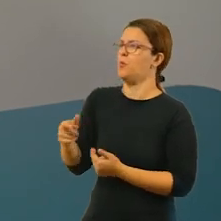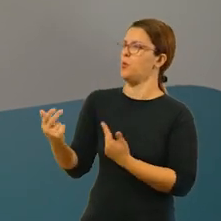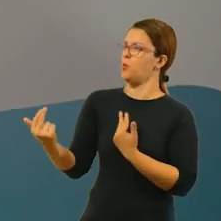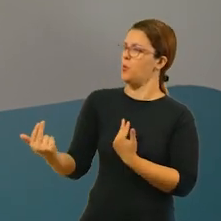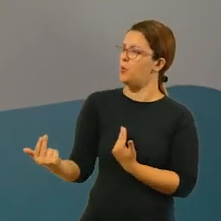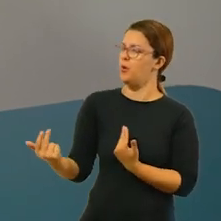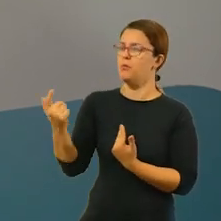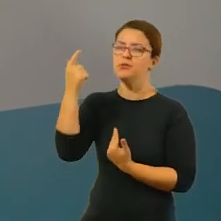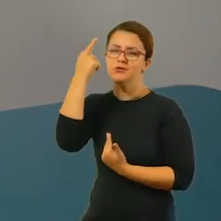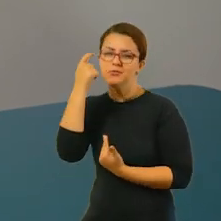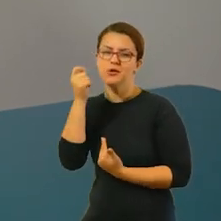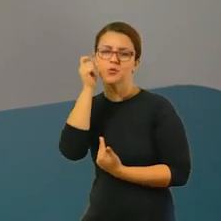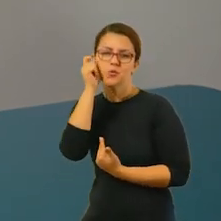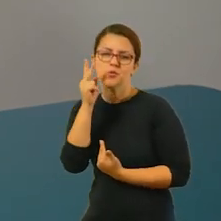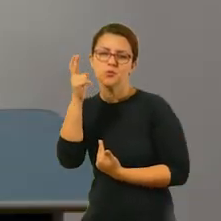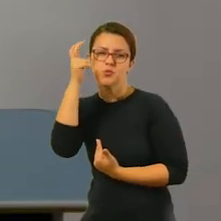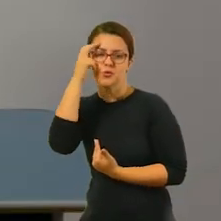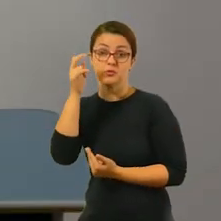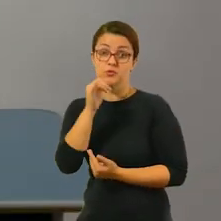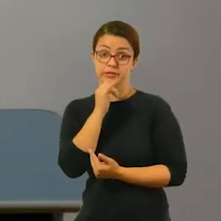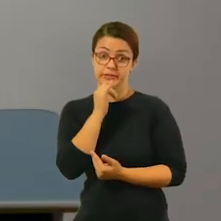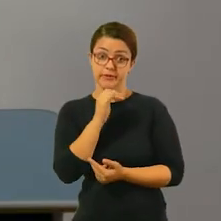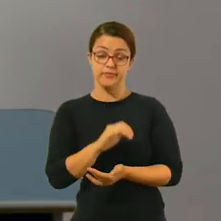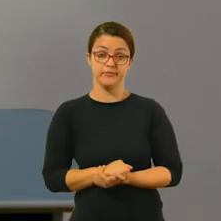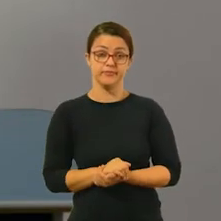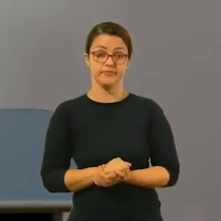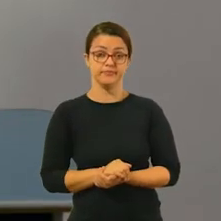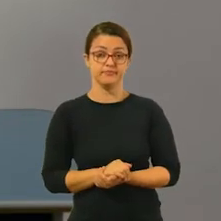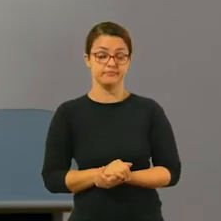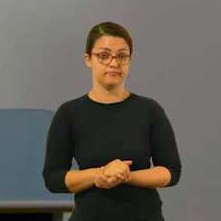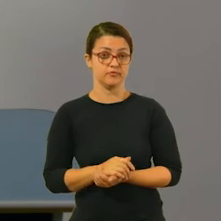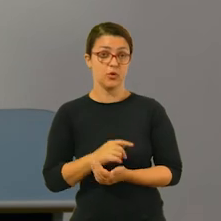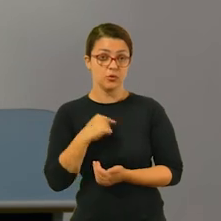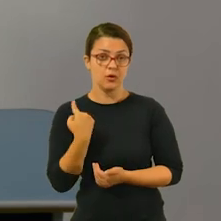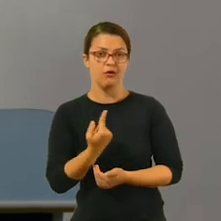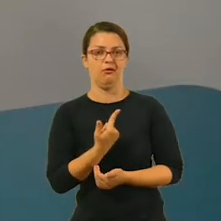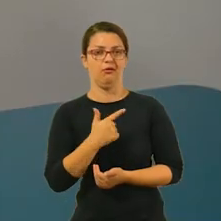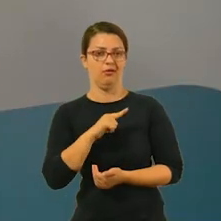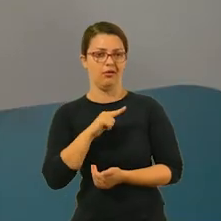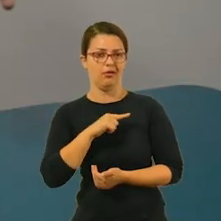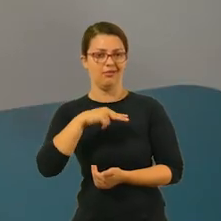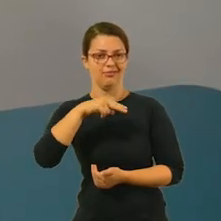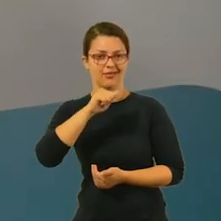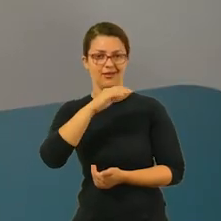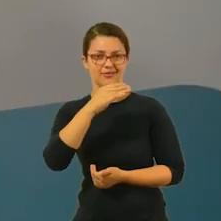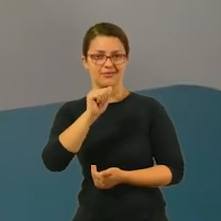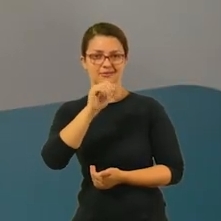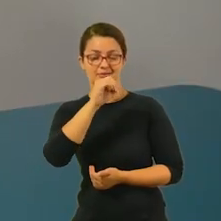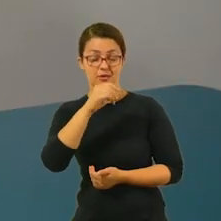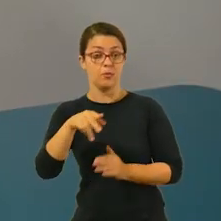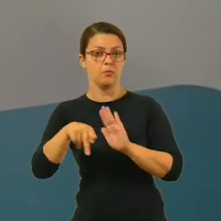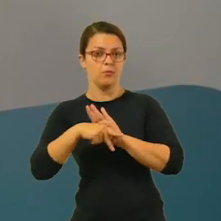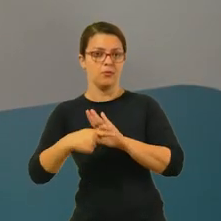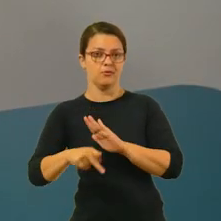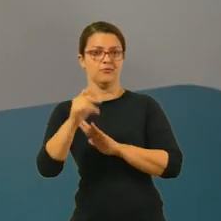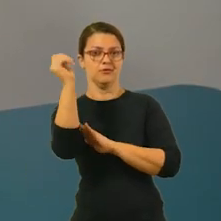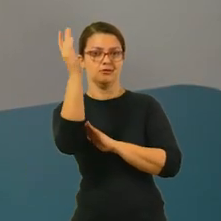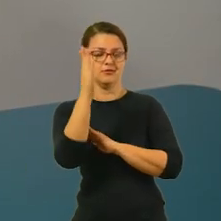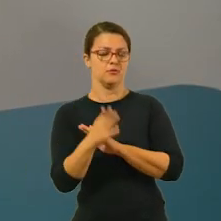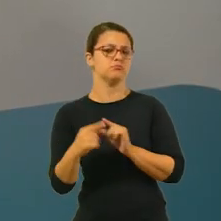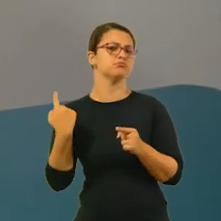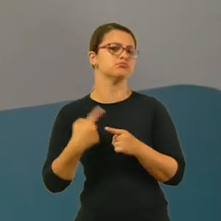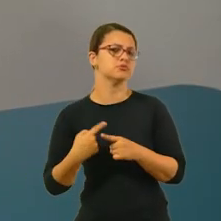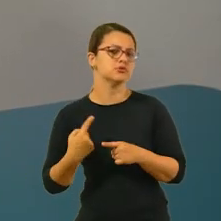identidade cultural. Por exemplo, nós temos uma nação. Então, nós temos a nação brasileira. Por quê?